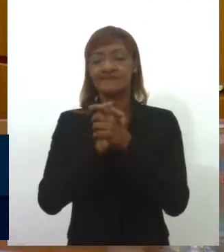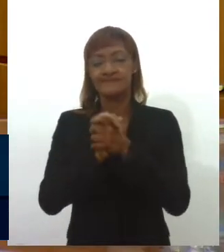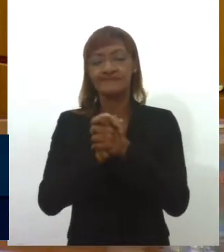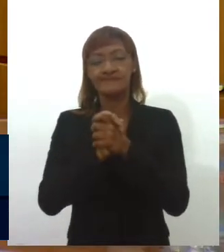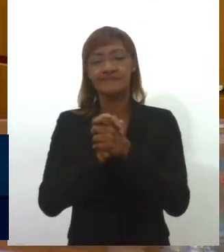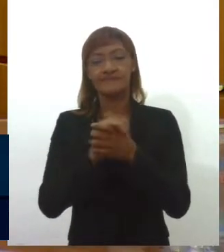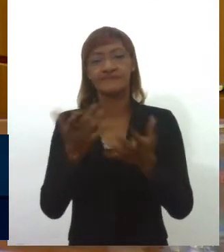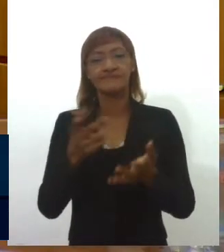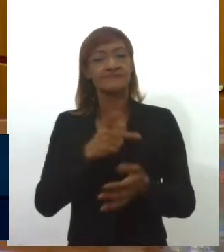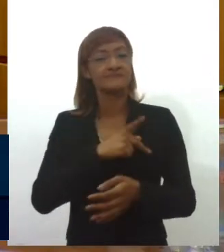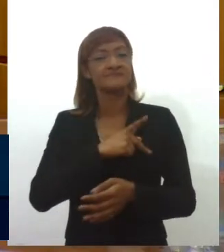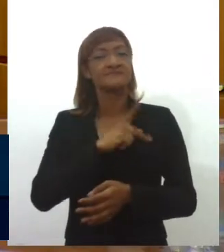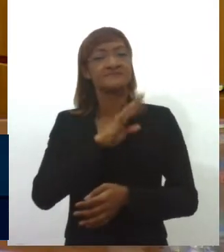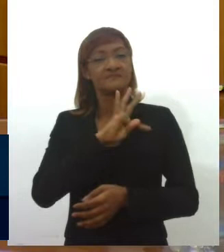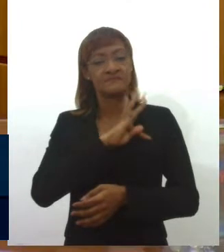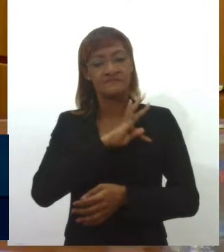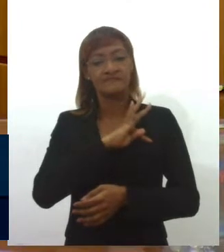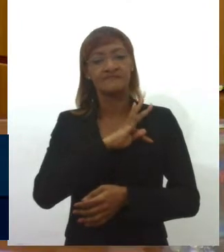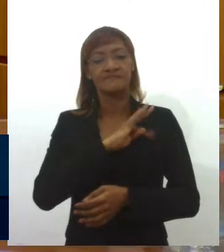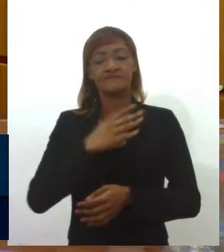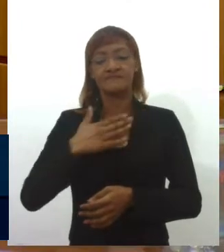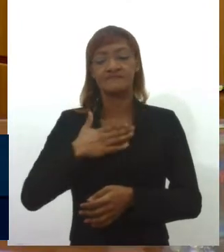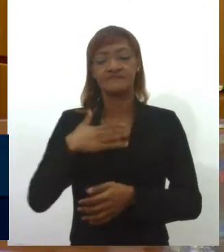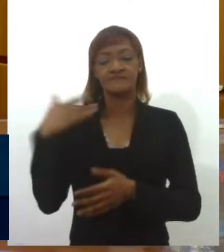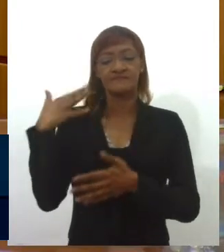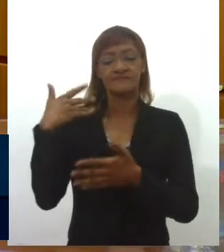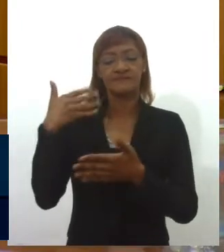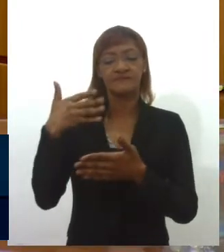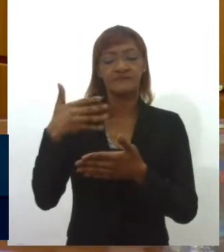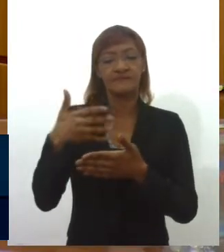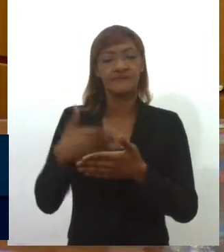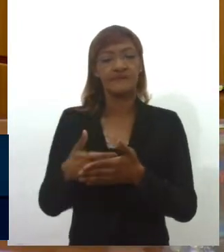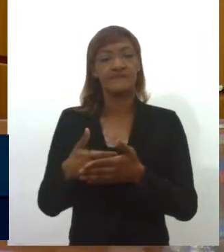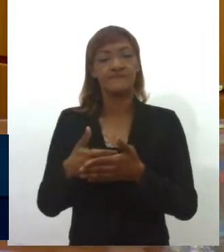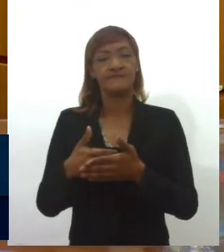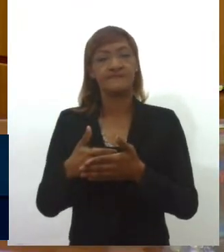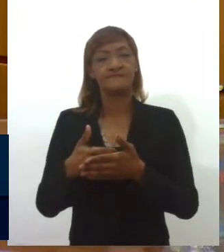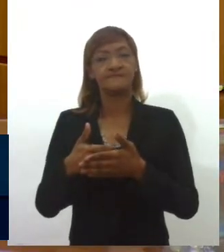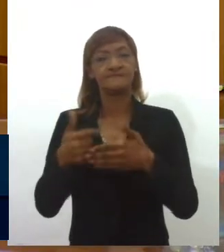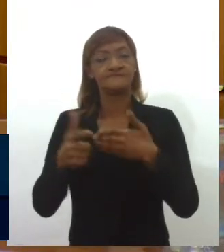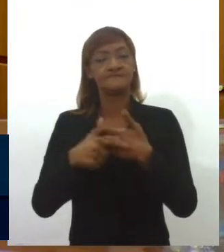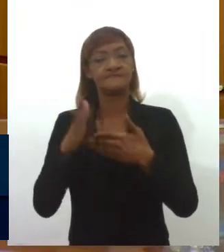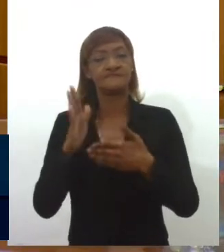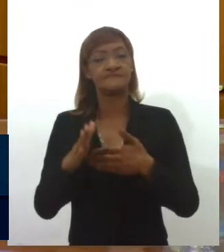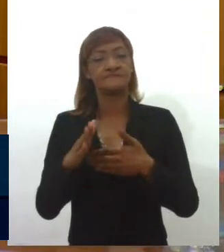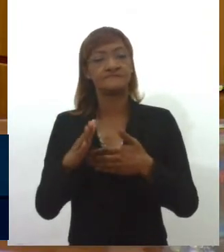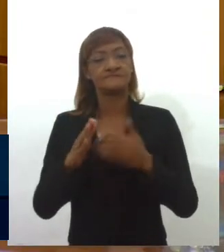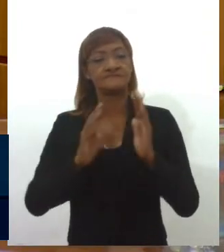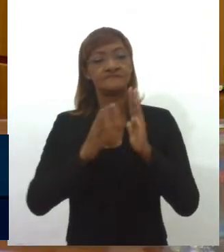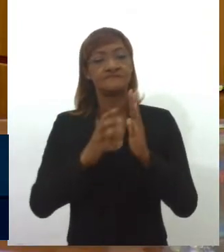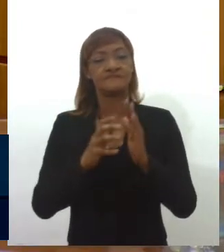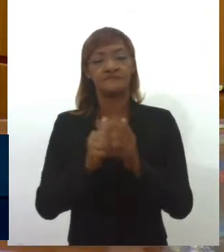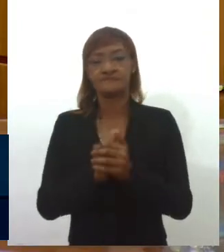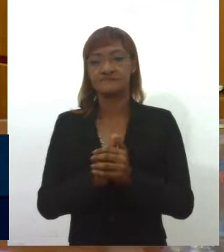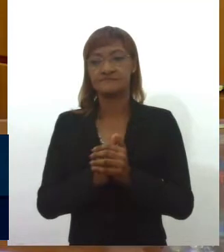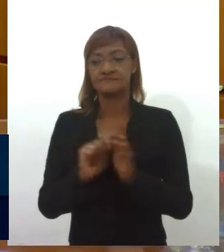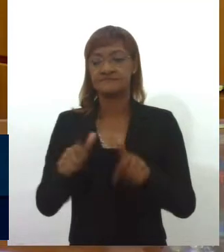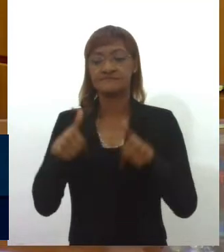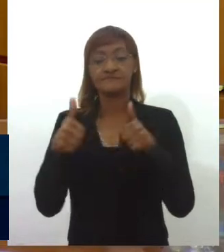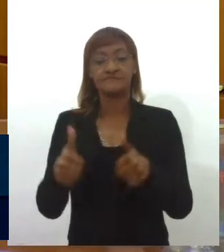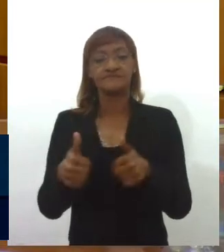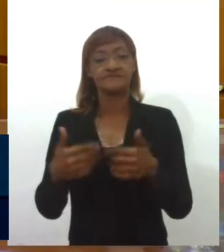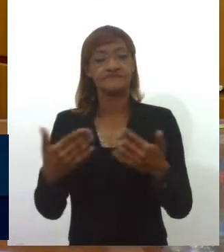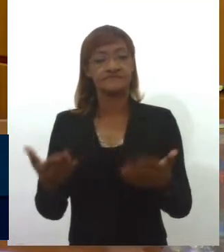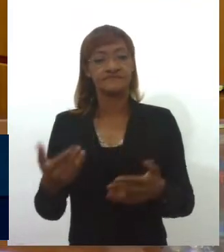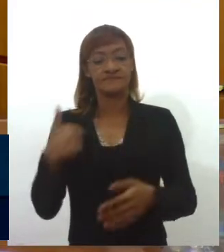PT tem sido, ao longo da minha história de vida, o partido por onde tenho disputado eleições. E, enquanto estiver